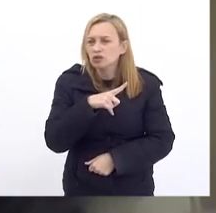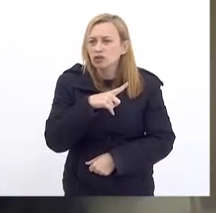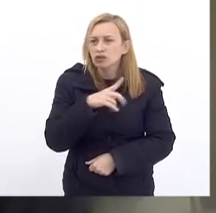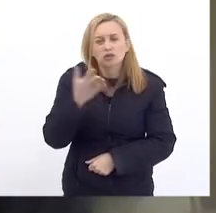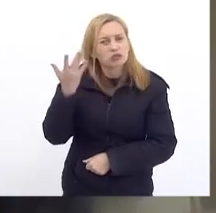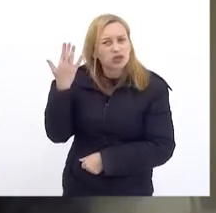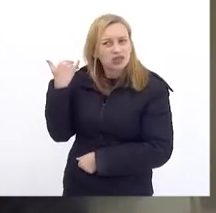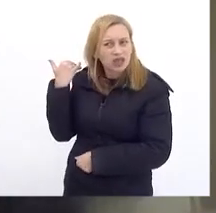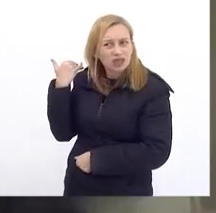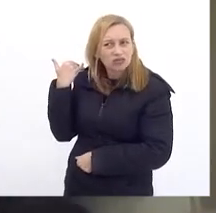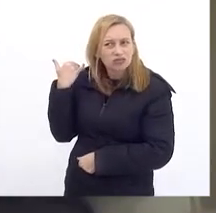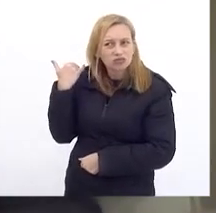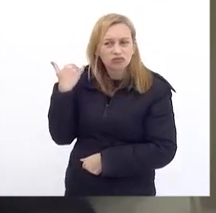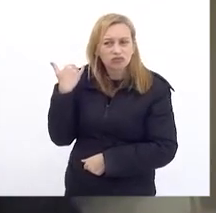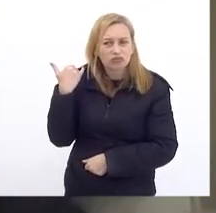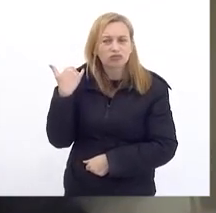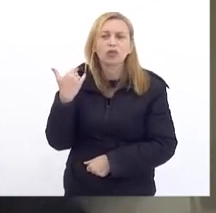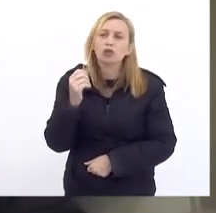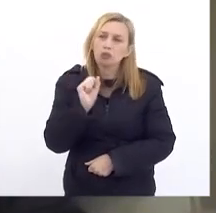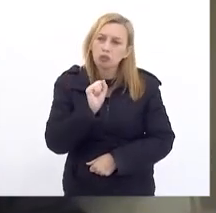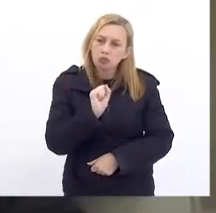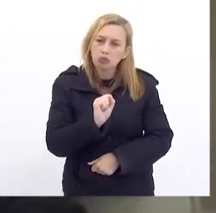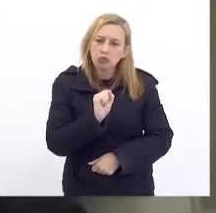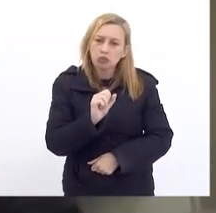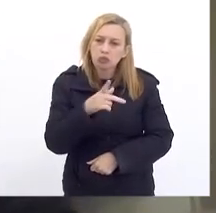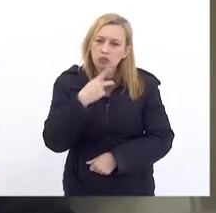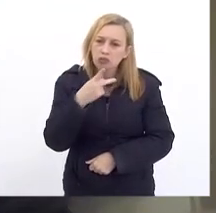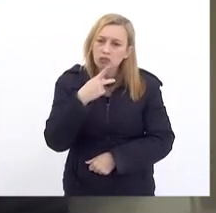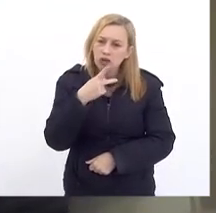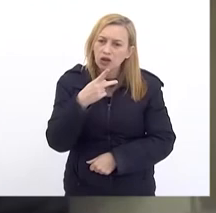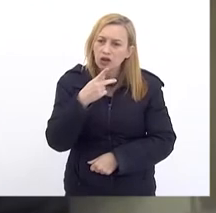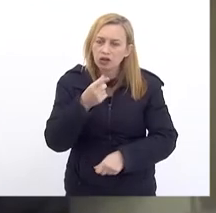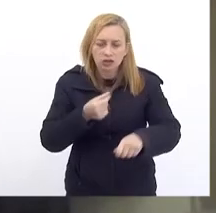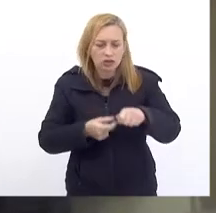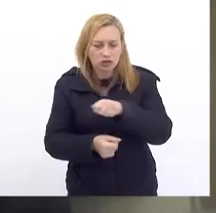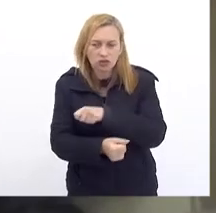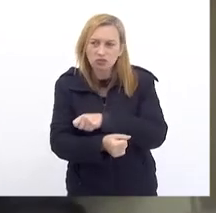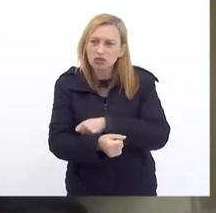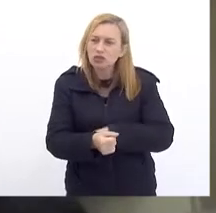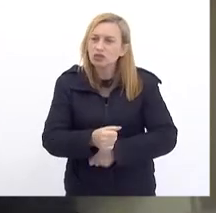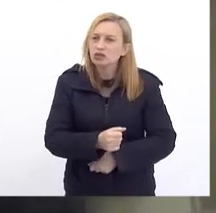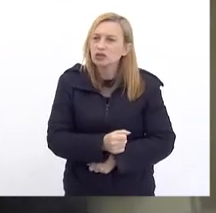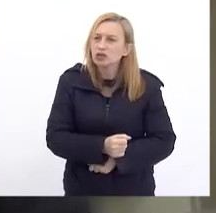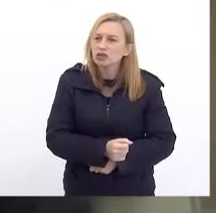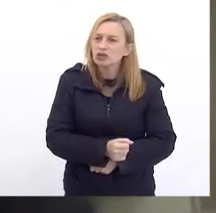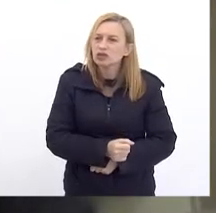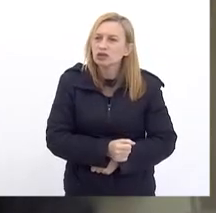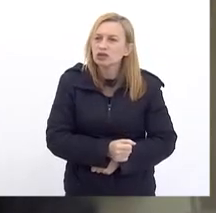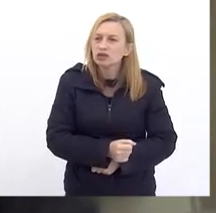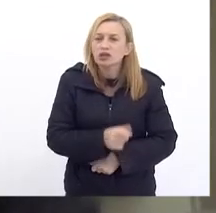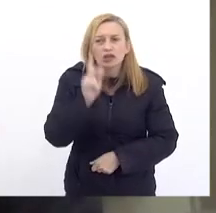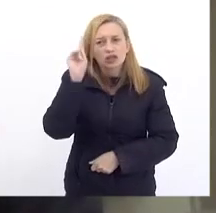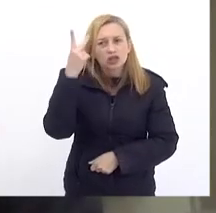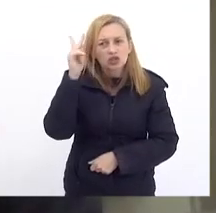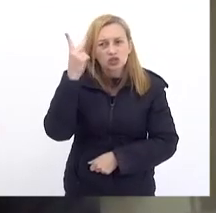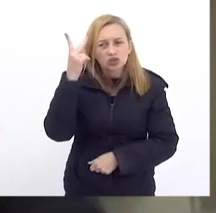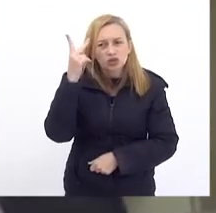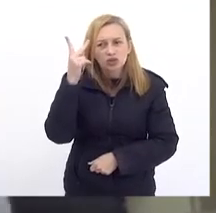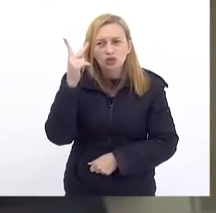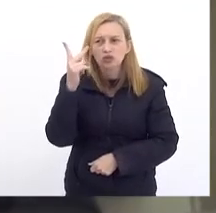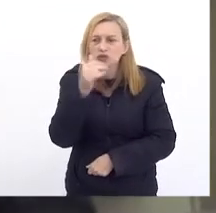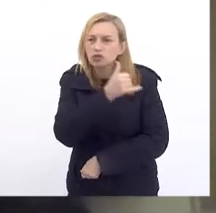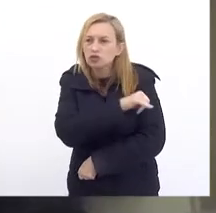passado Ouso dizer Que esses investimentos São inéditos Na história Do Rio de Janeiro